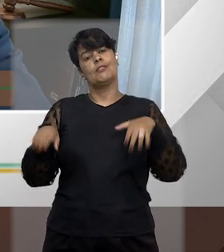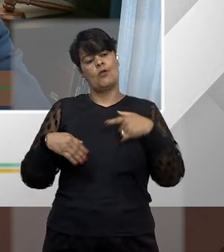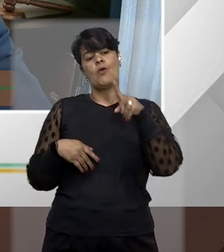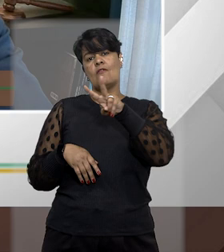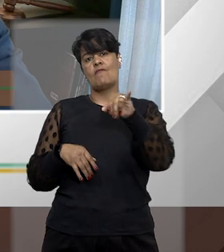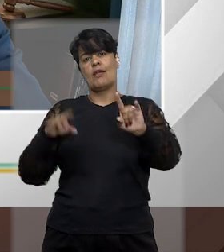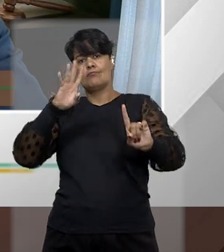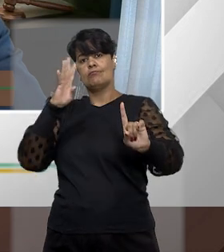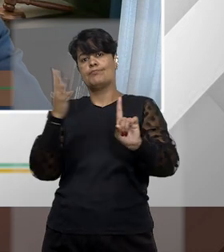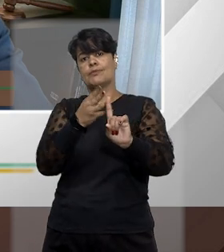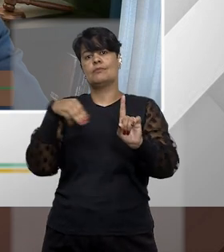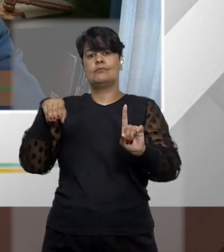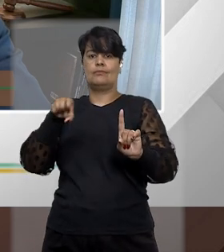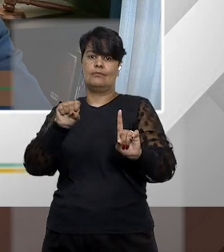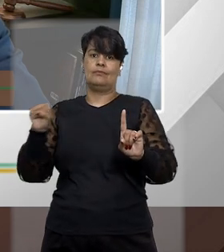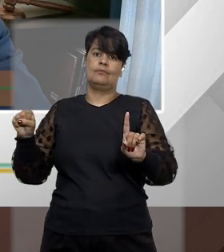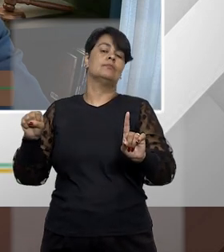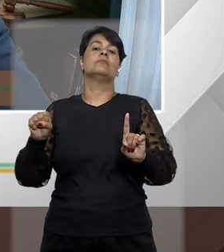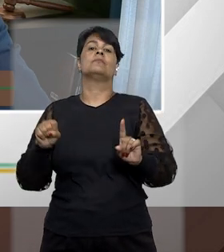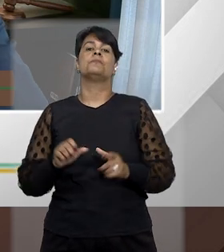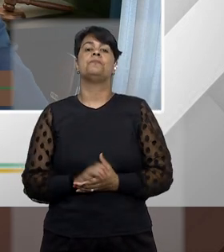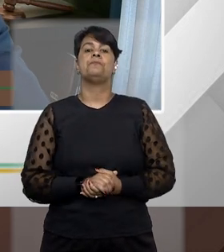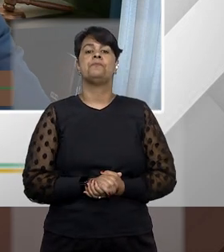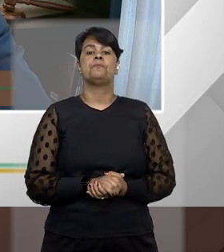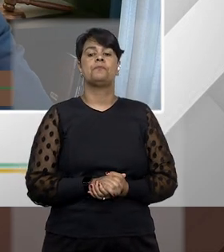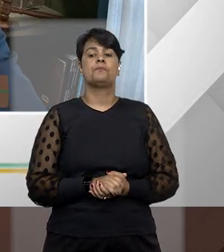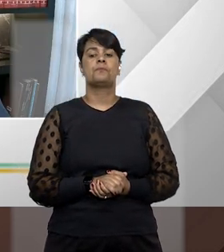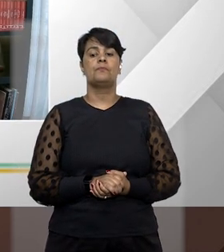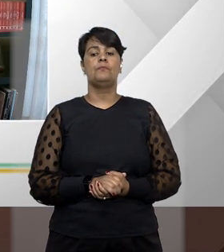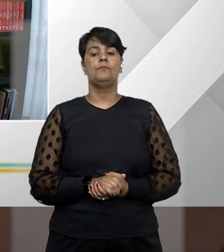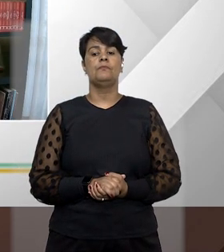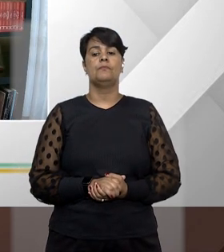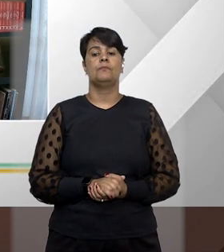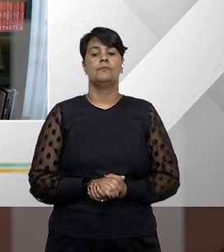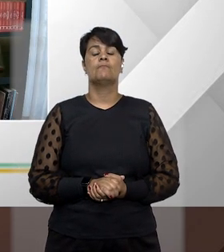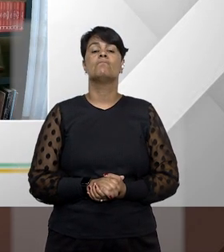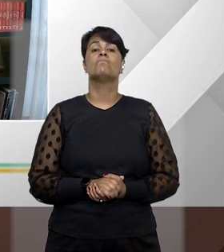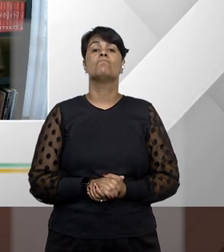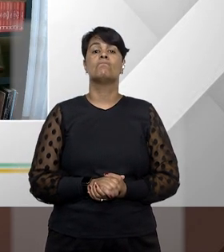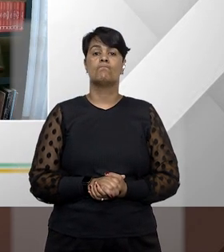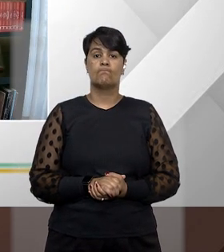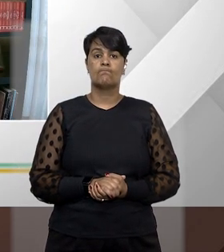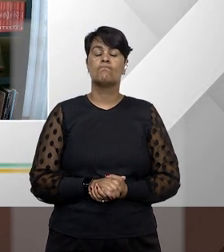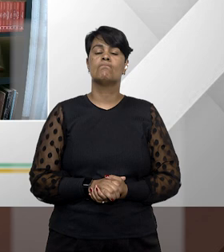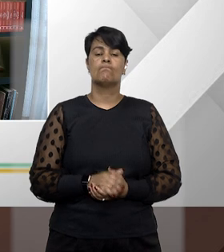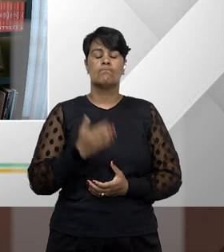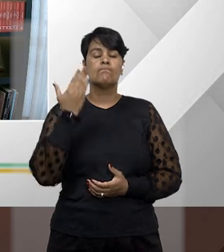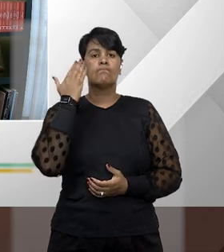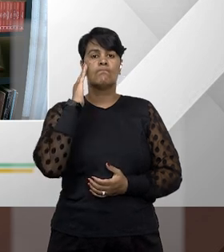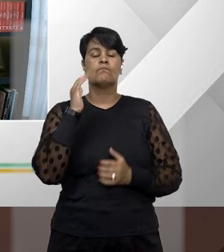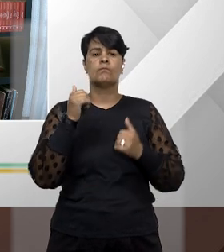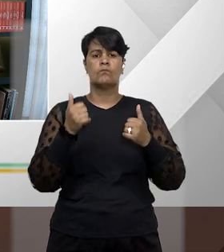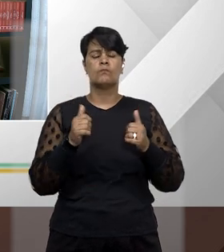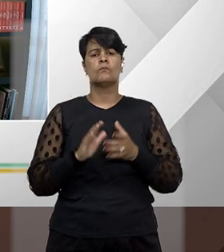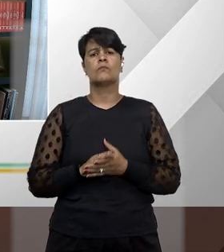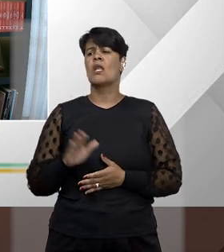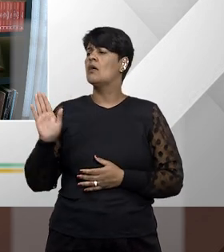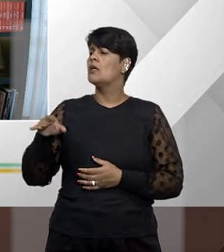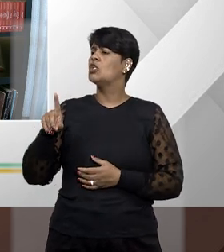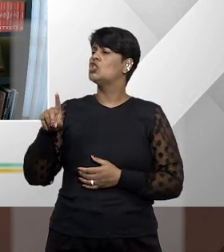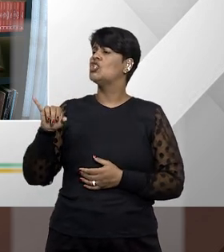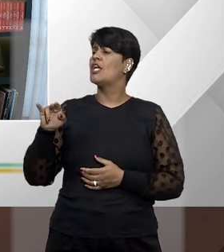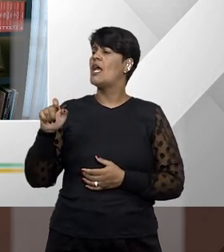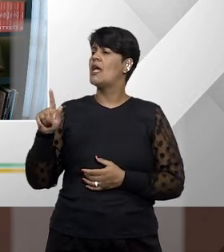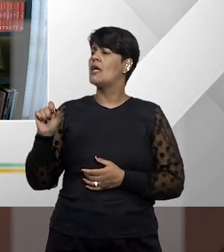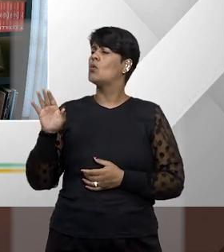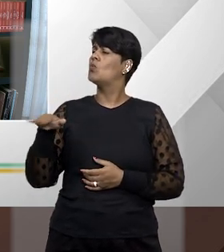vai figurar numa ação de mandado de segurança como réu. Professor Diego, o que acontece se